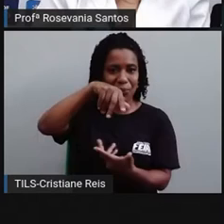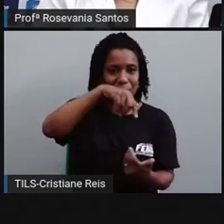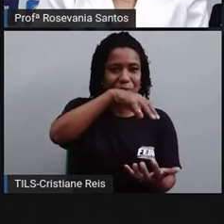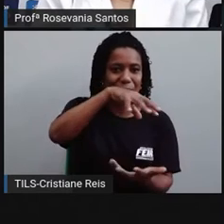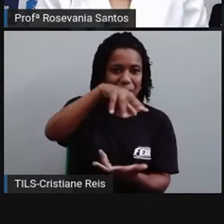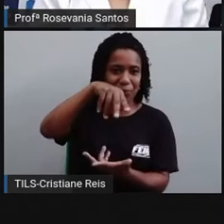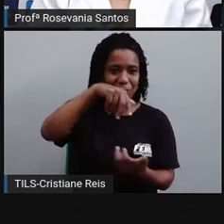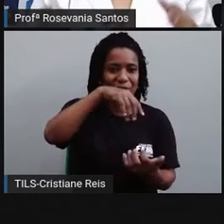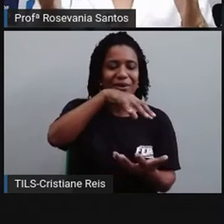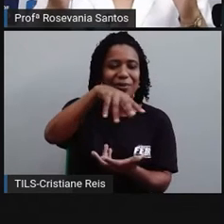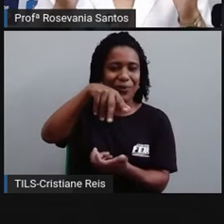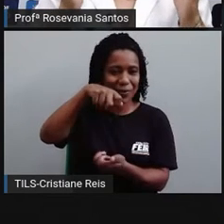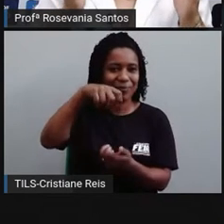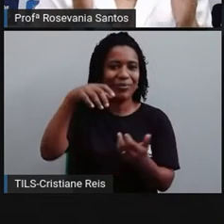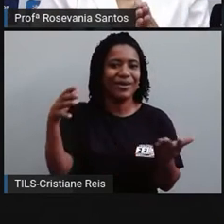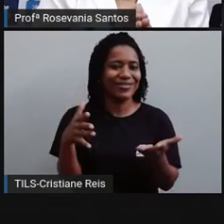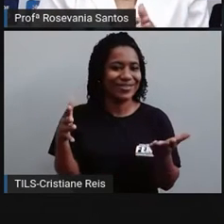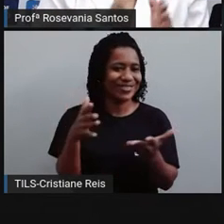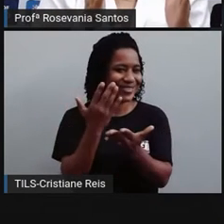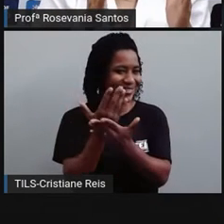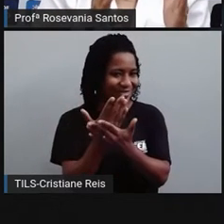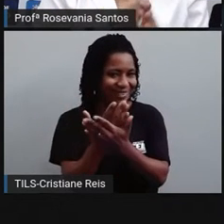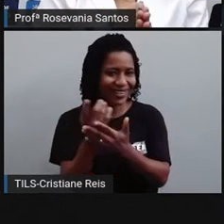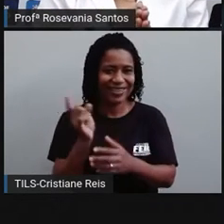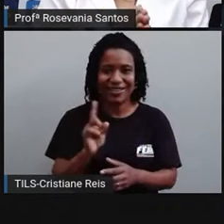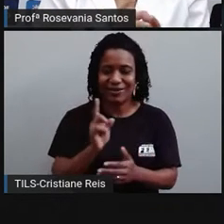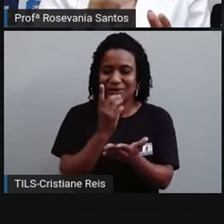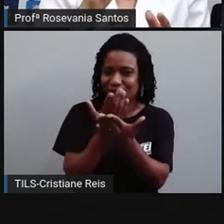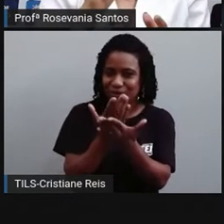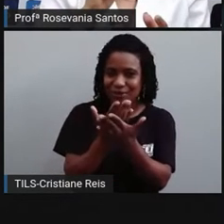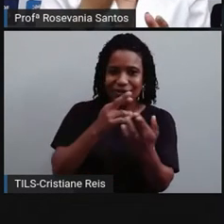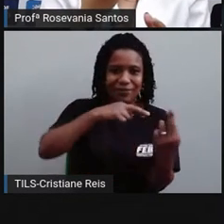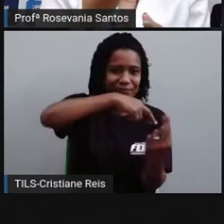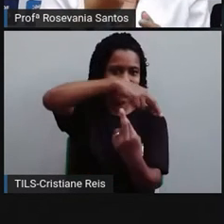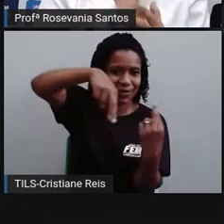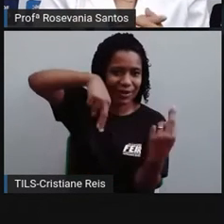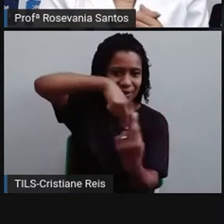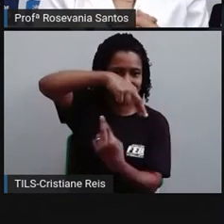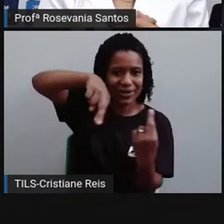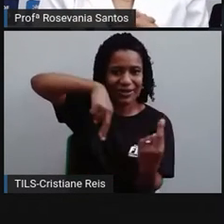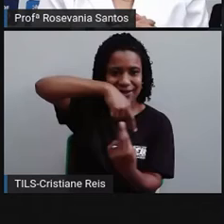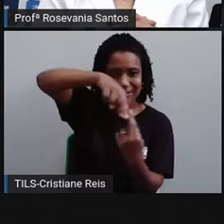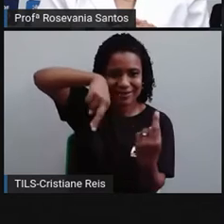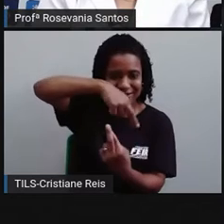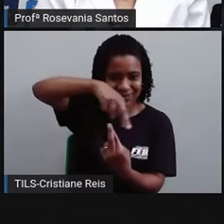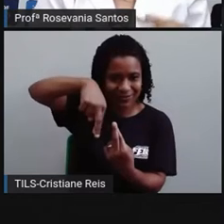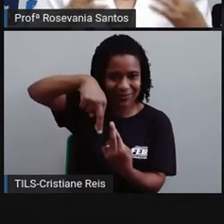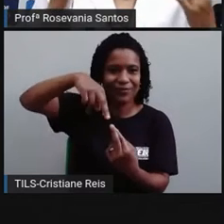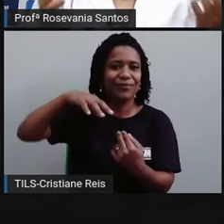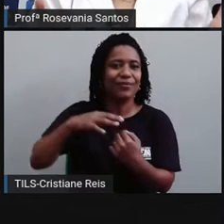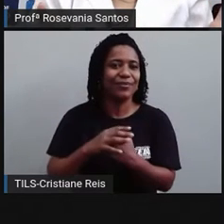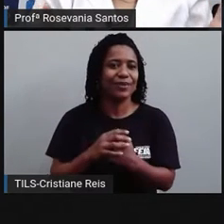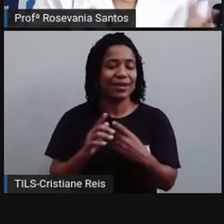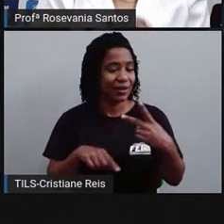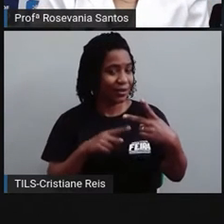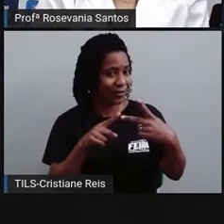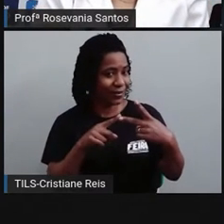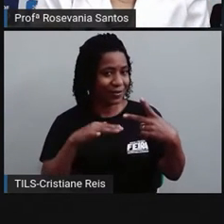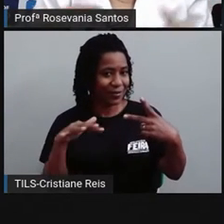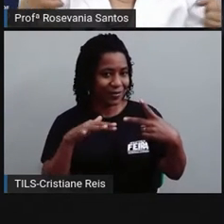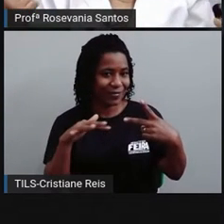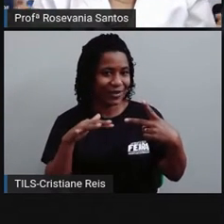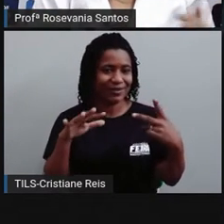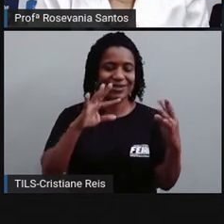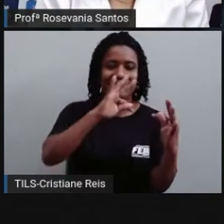vamos estudar ele hoje. Nós só vamos estudar o movimento de rotação, que é esse girar em torno do seu próprio eixo, e o movimento de